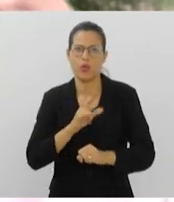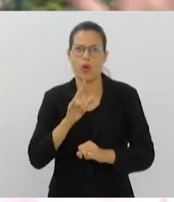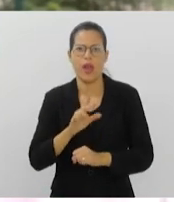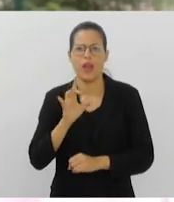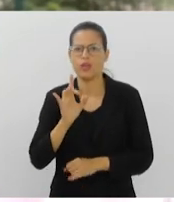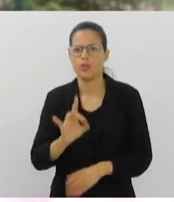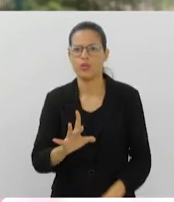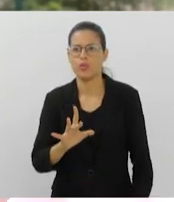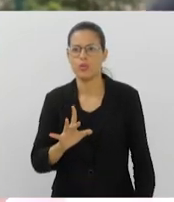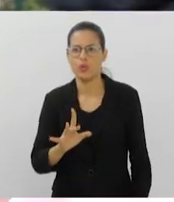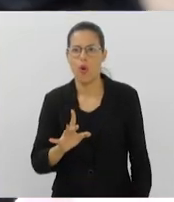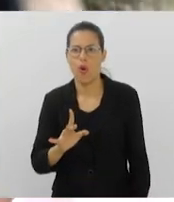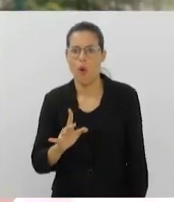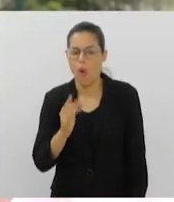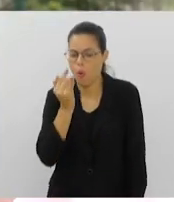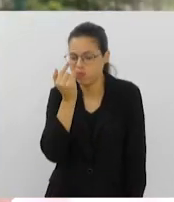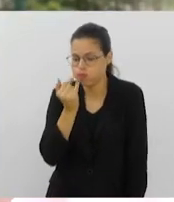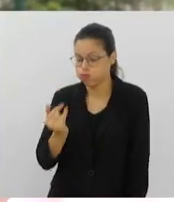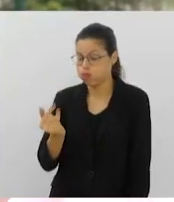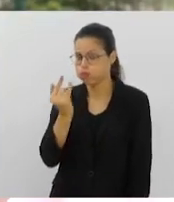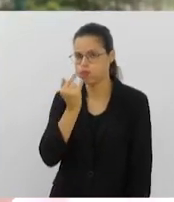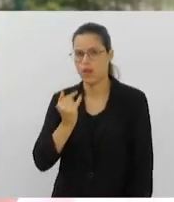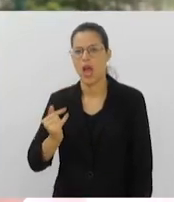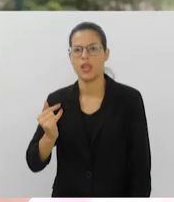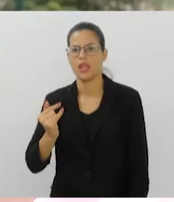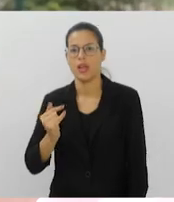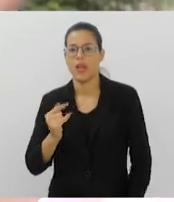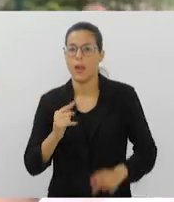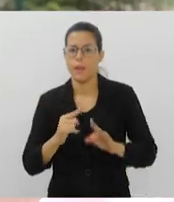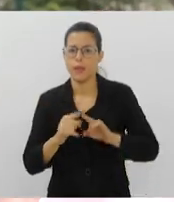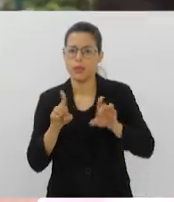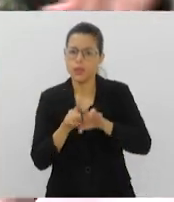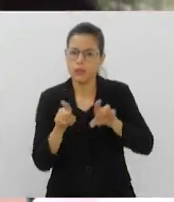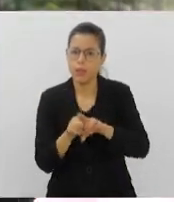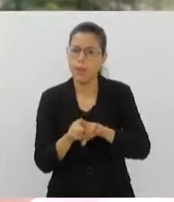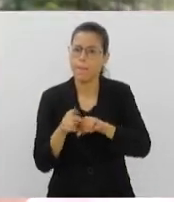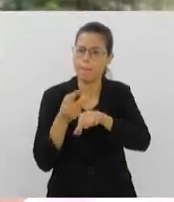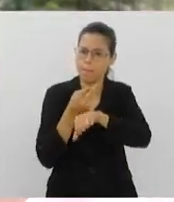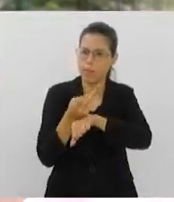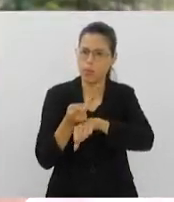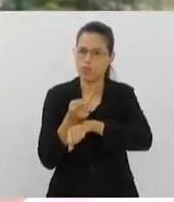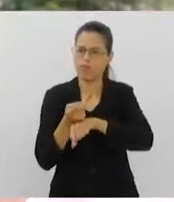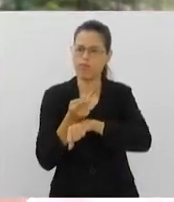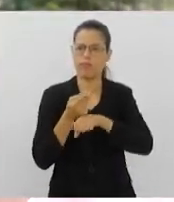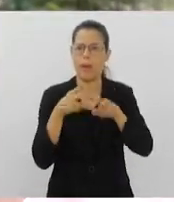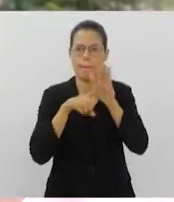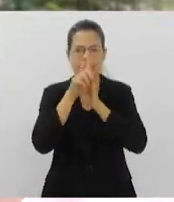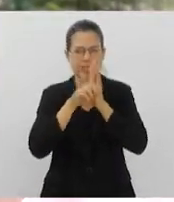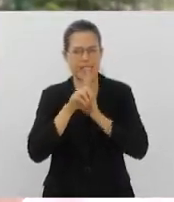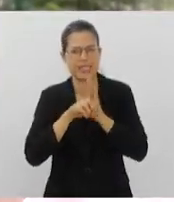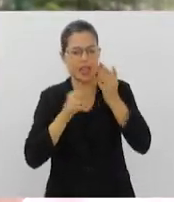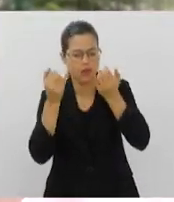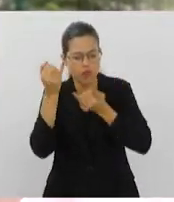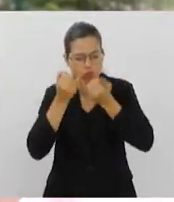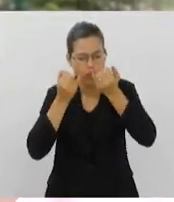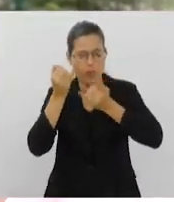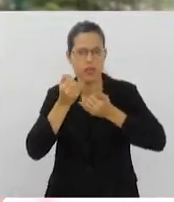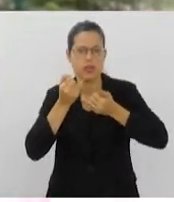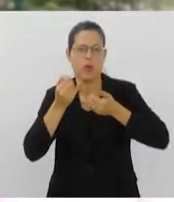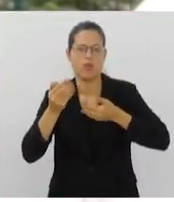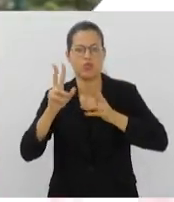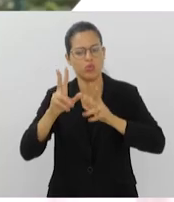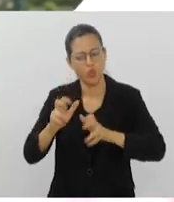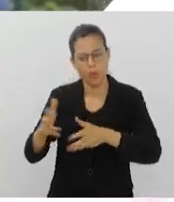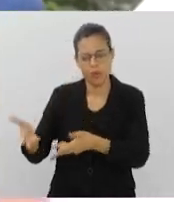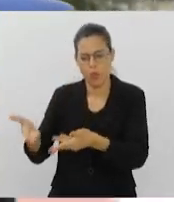tentação, né? Que tem aí essas ofertas todas, mas também para buscar informações sobre esses convites que elas recebem.